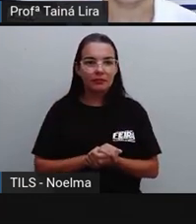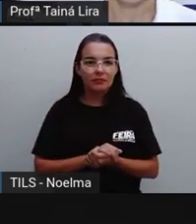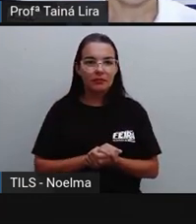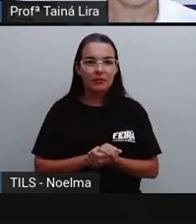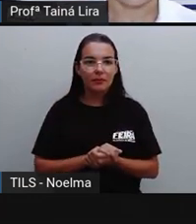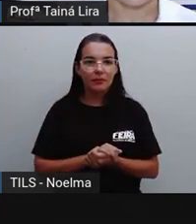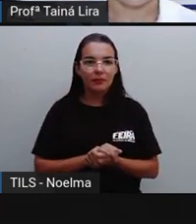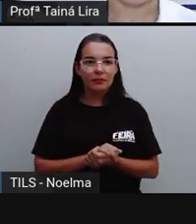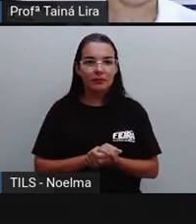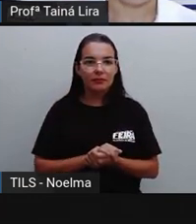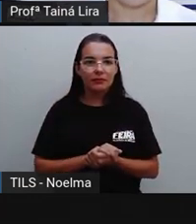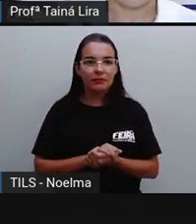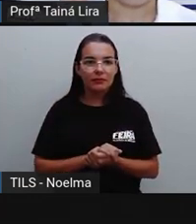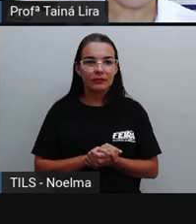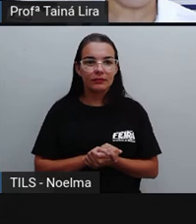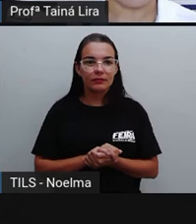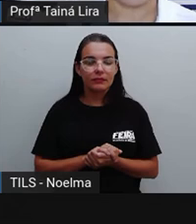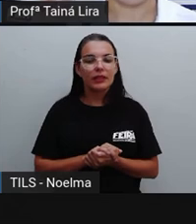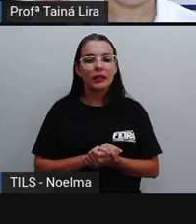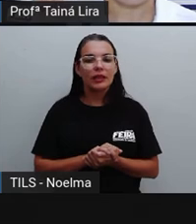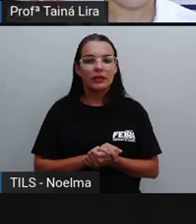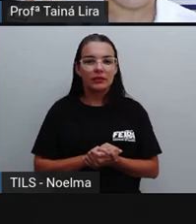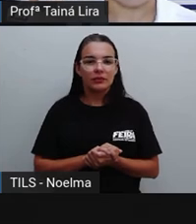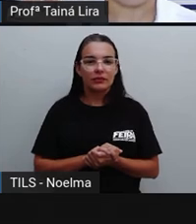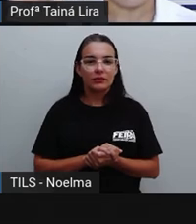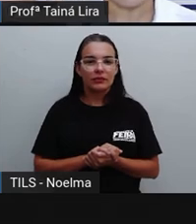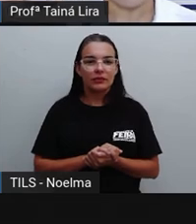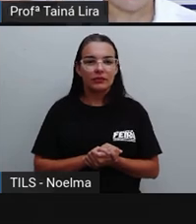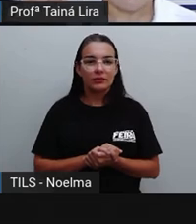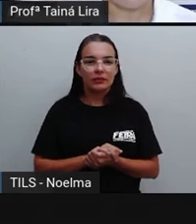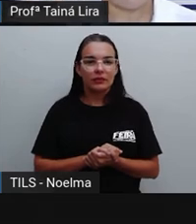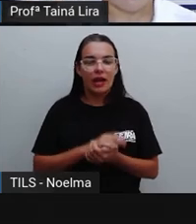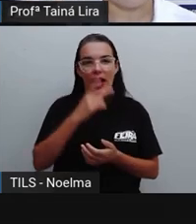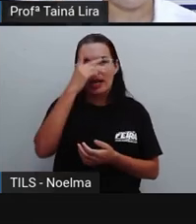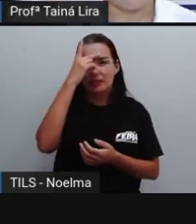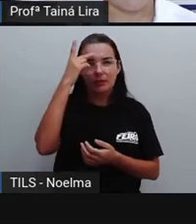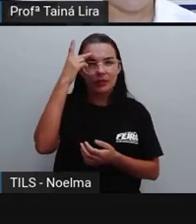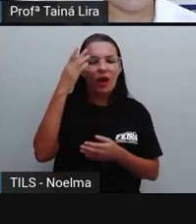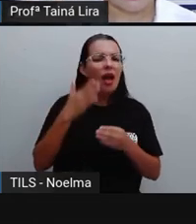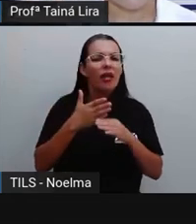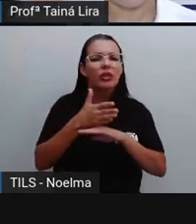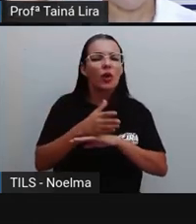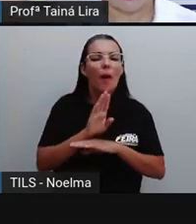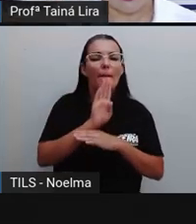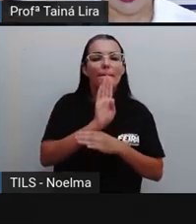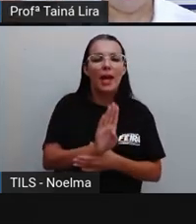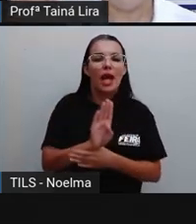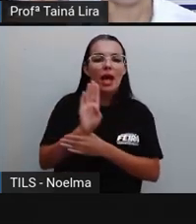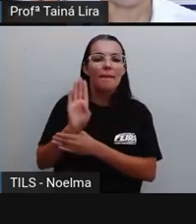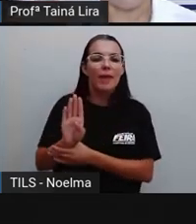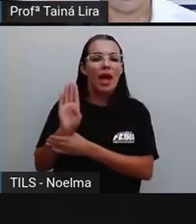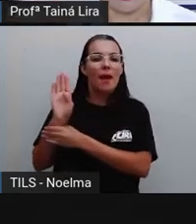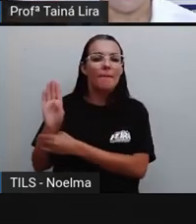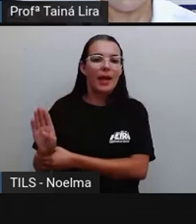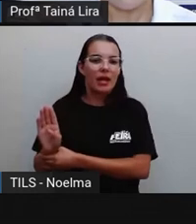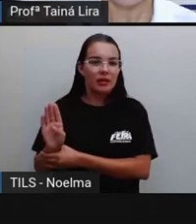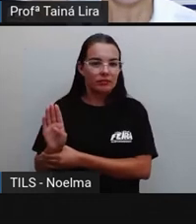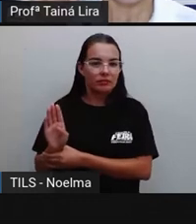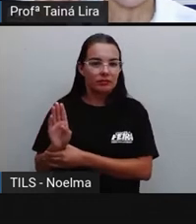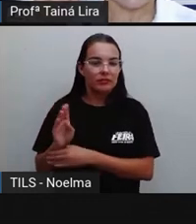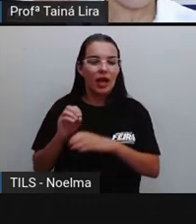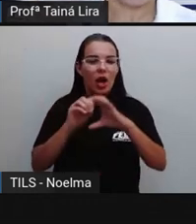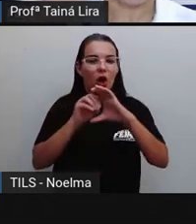aqui. As pessoas que entraram lá no Big Brother Brasil, que é um programa que passa na Globo,